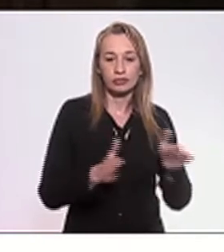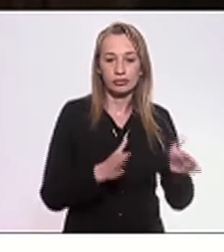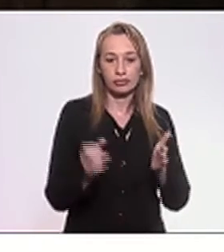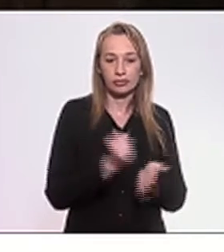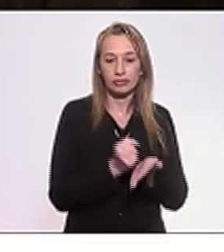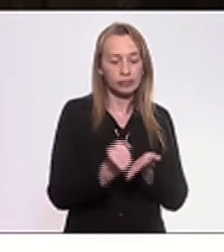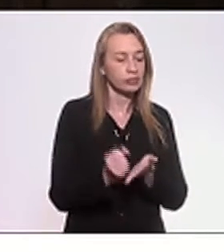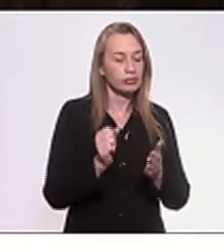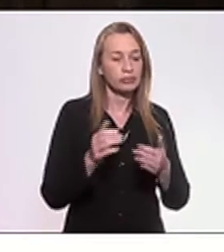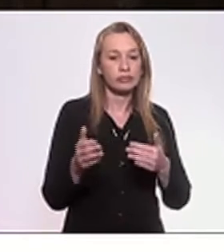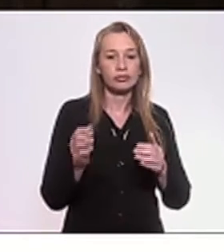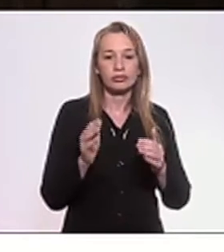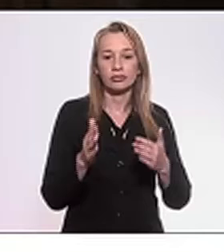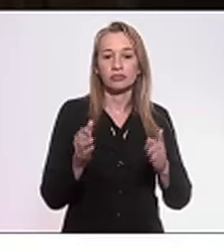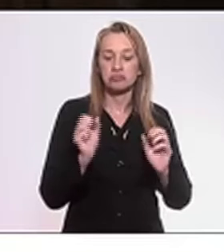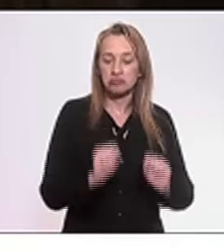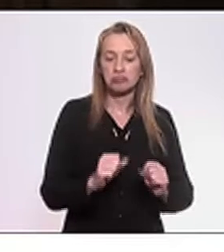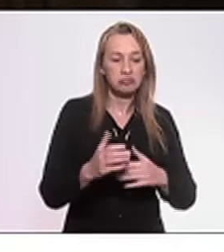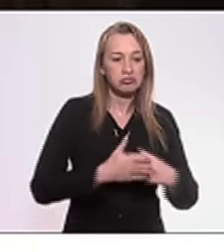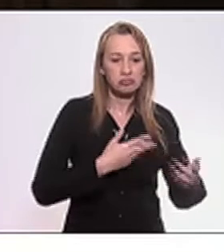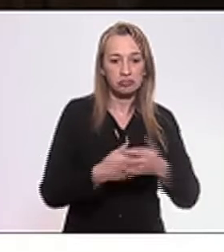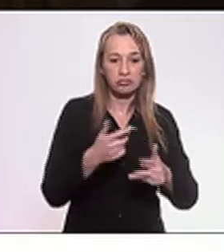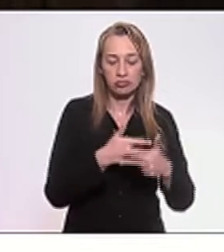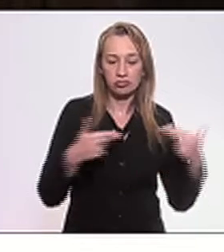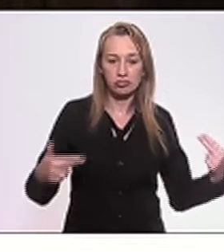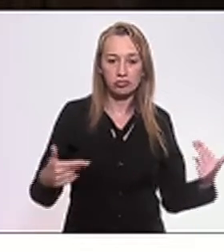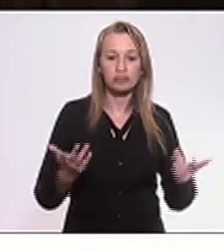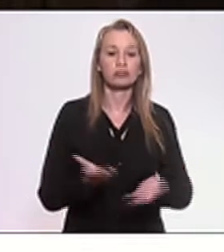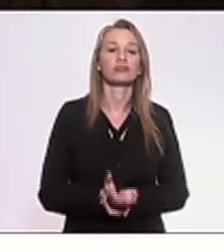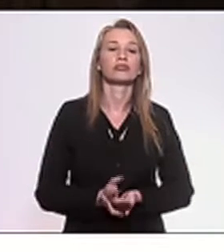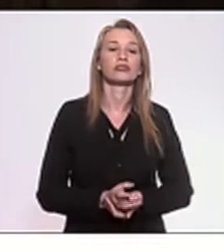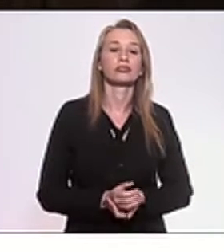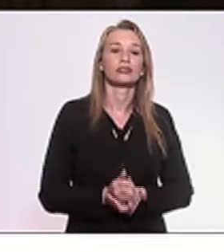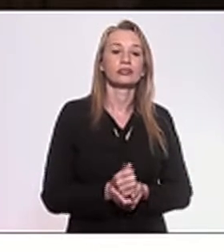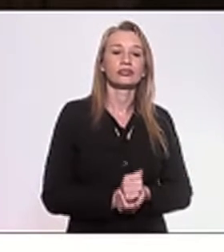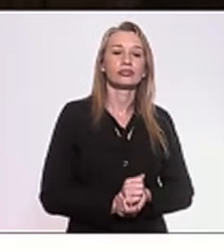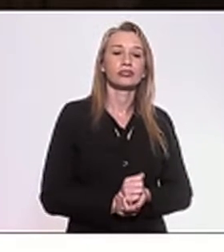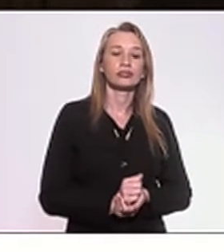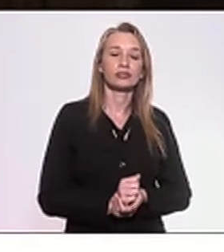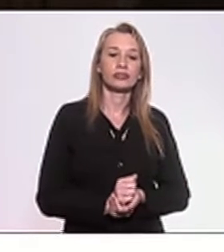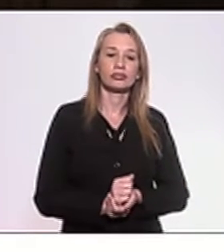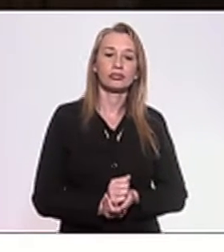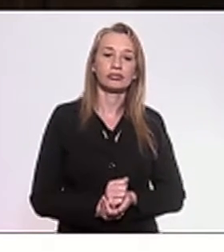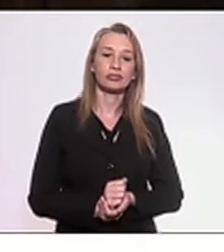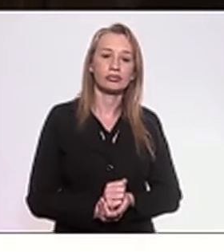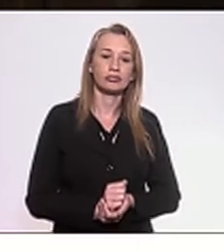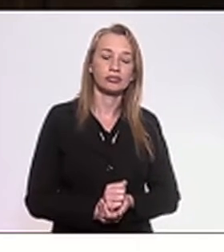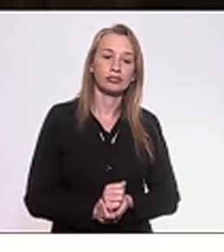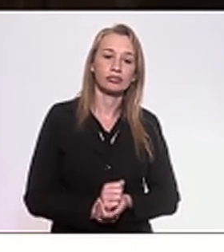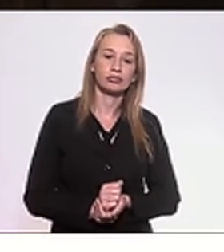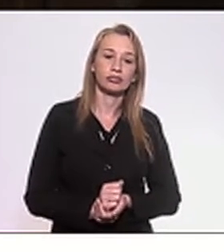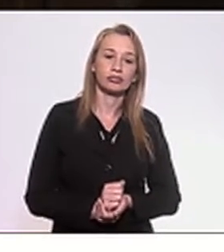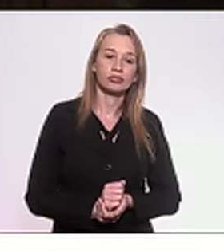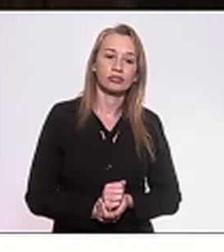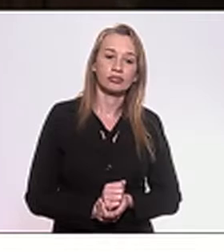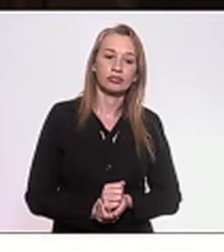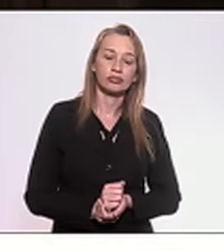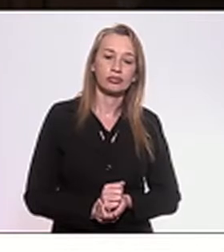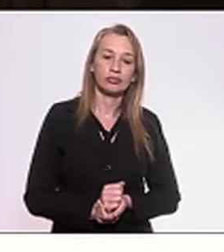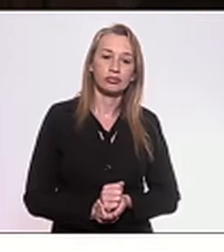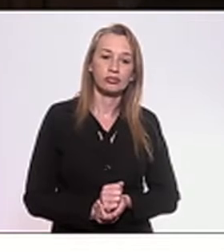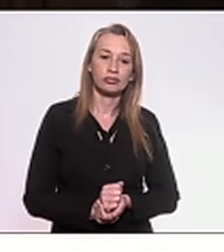absurdos, até porque a Assembleia não irá apreciar esse prazo.